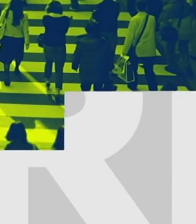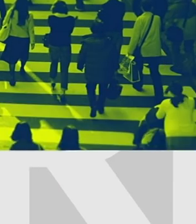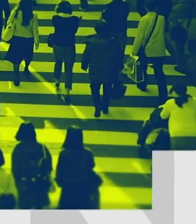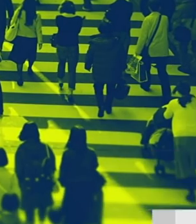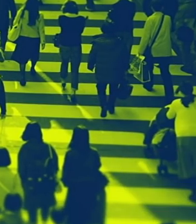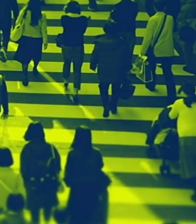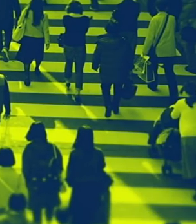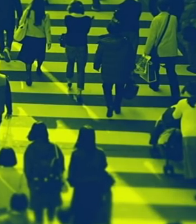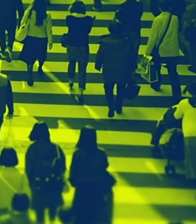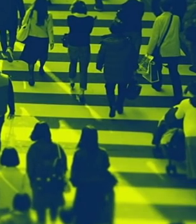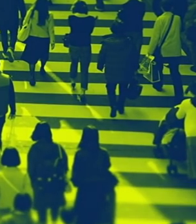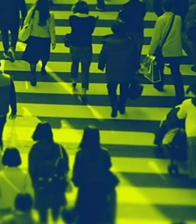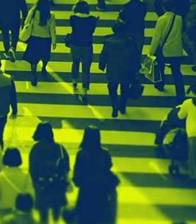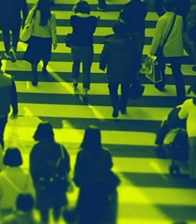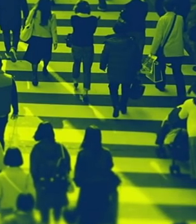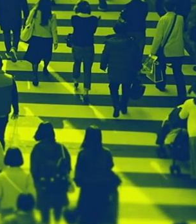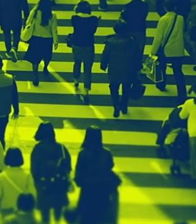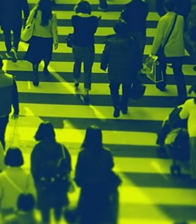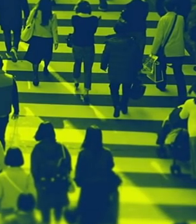Legenda Adriana